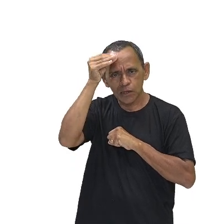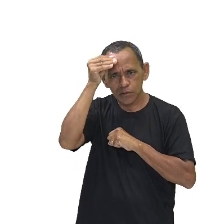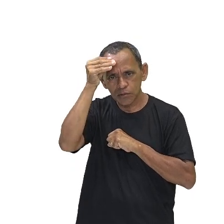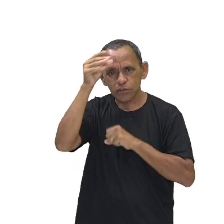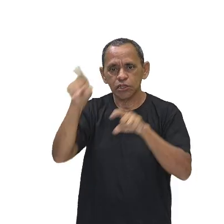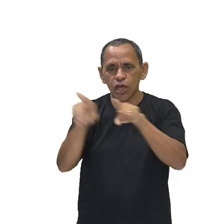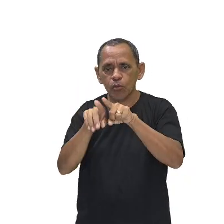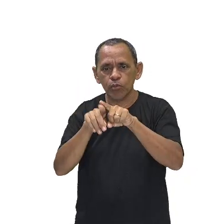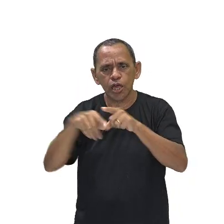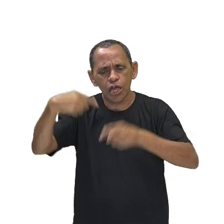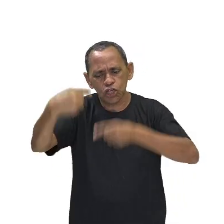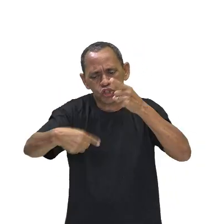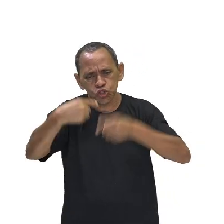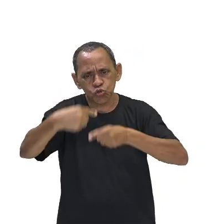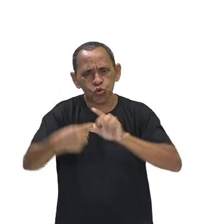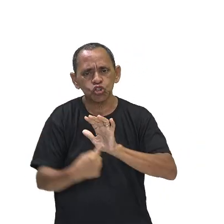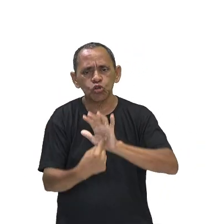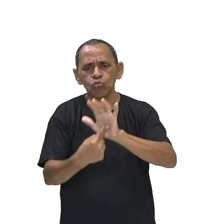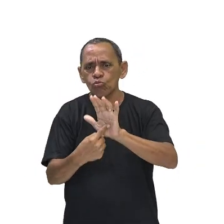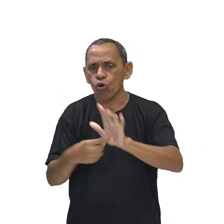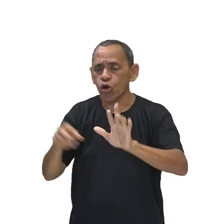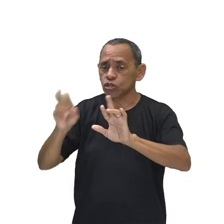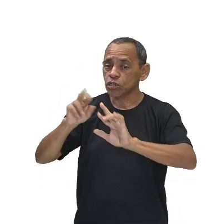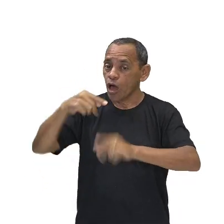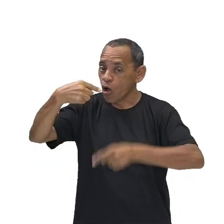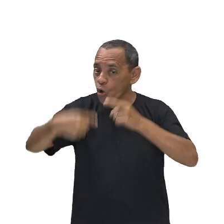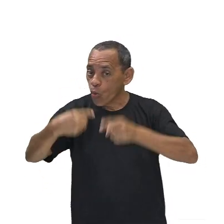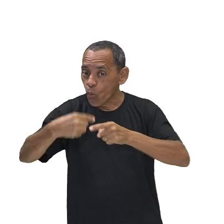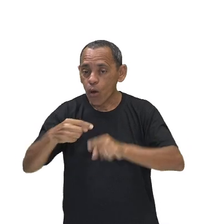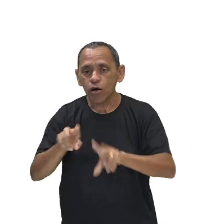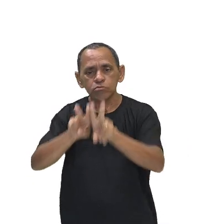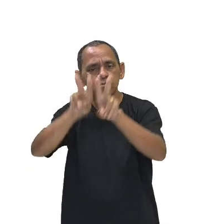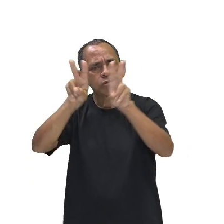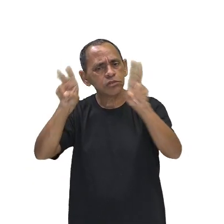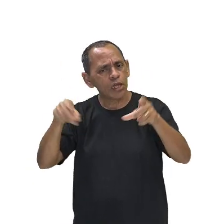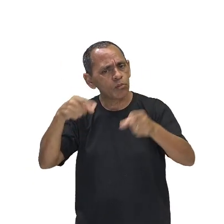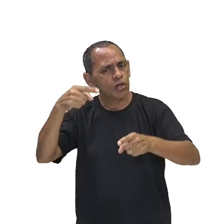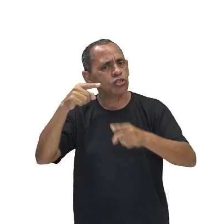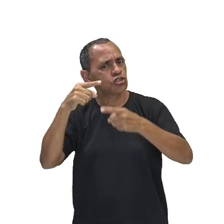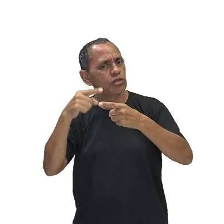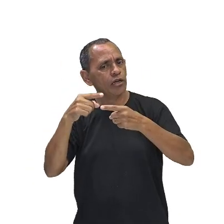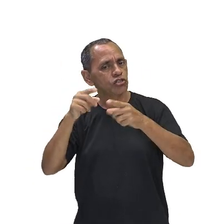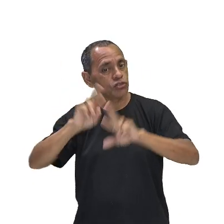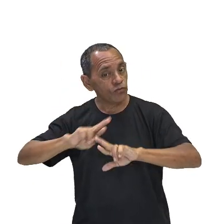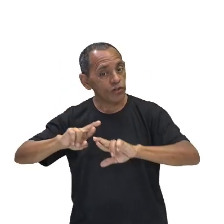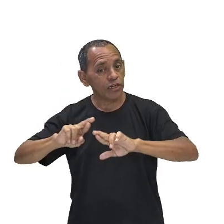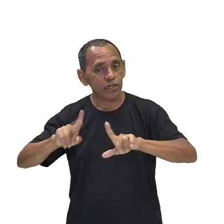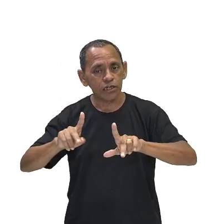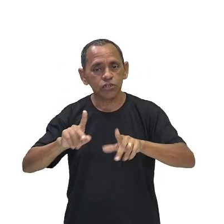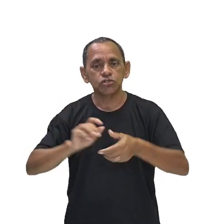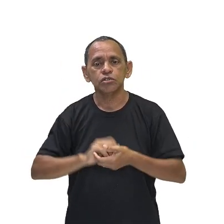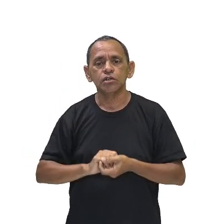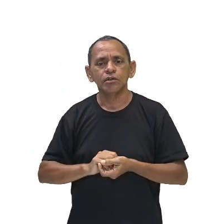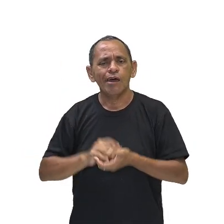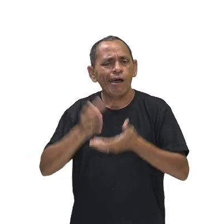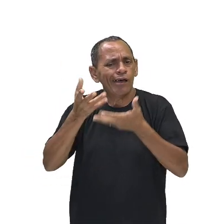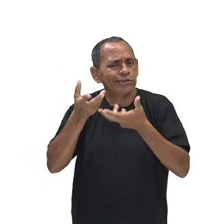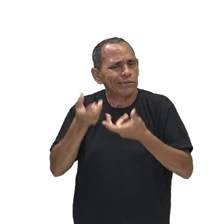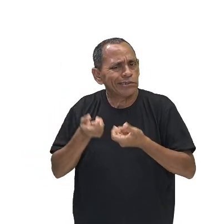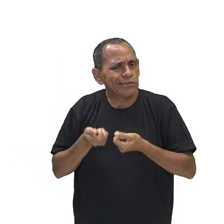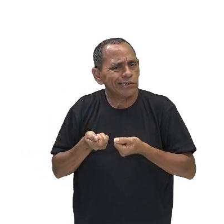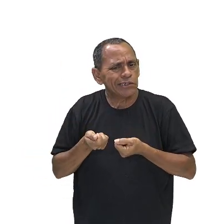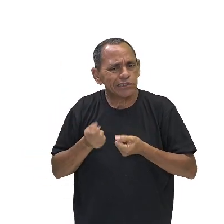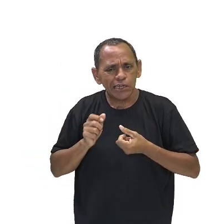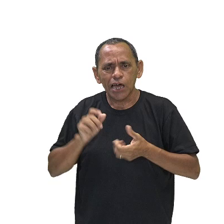e traz uma discussão diferente. Ele vai trazer, ele não vai aceitar totalmente as ideias formuladas